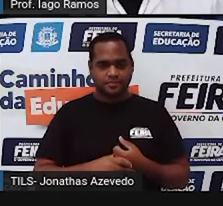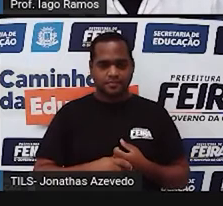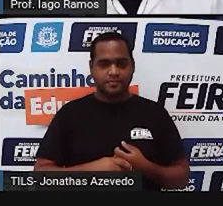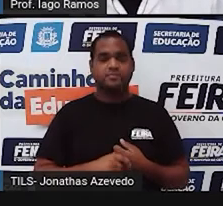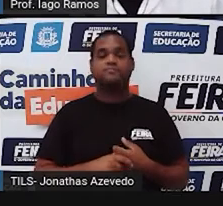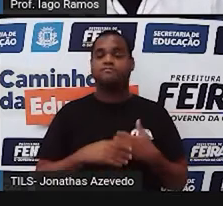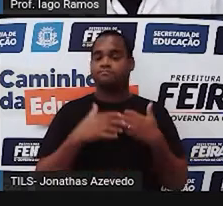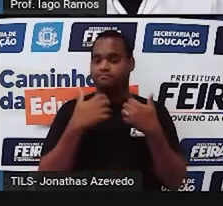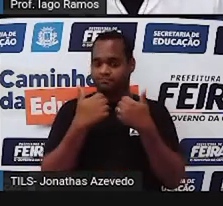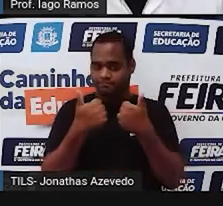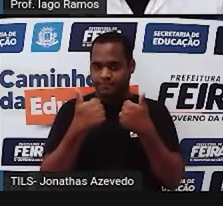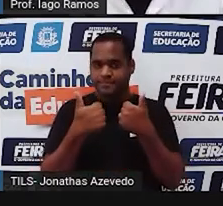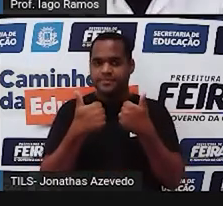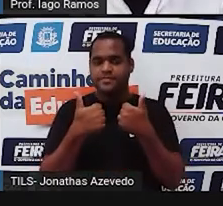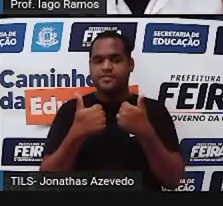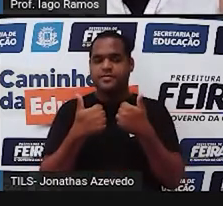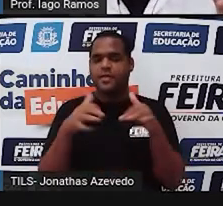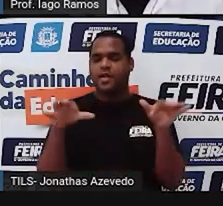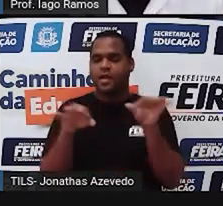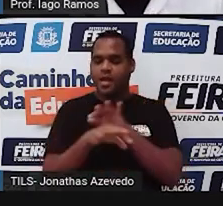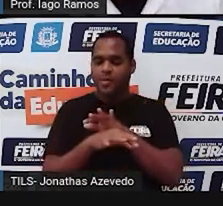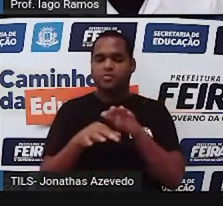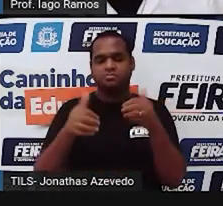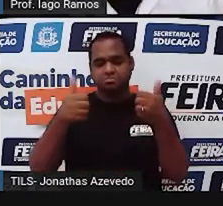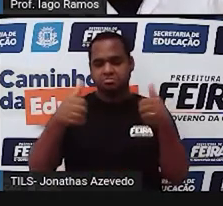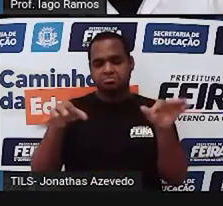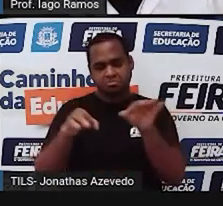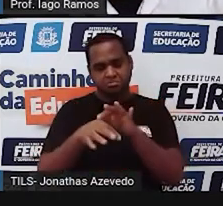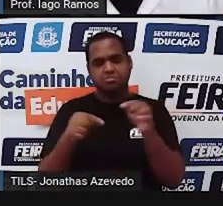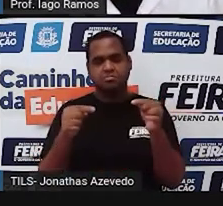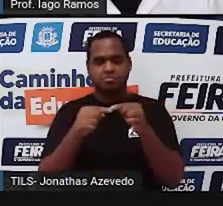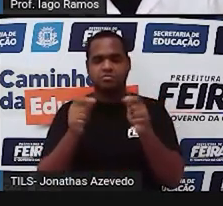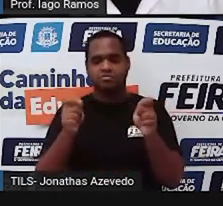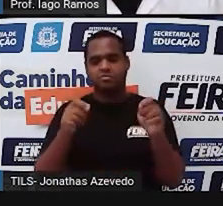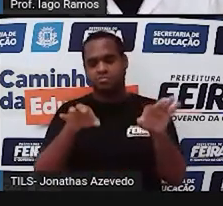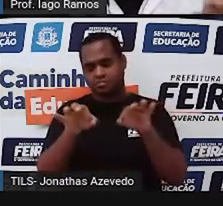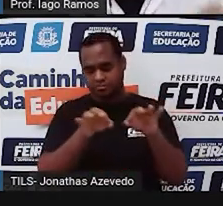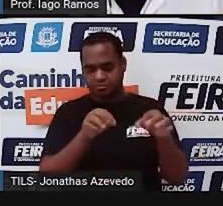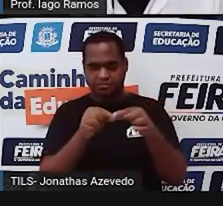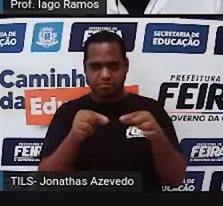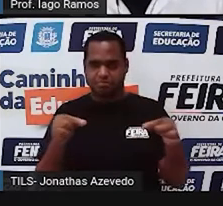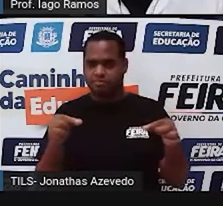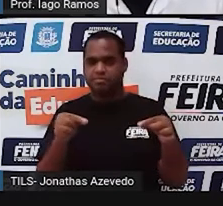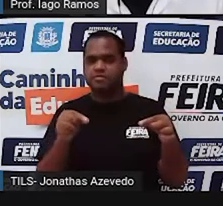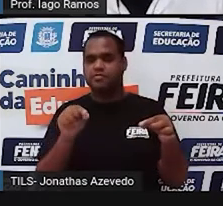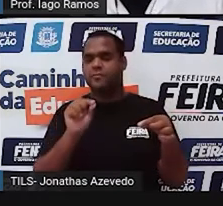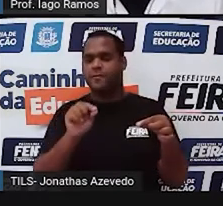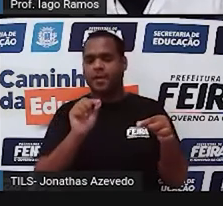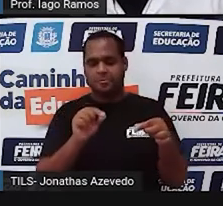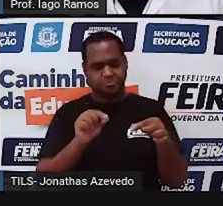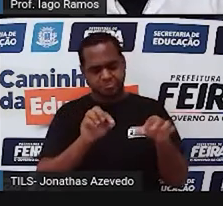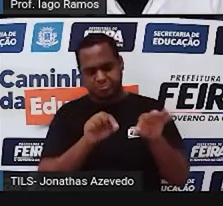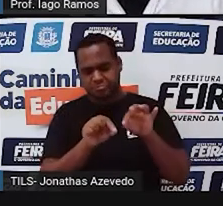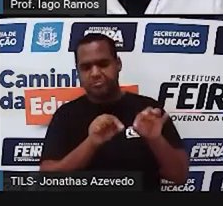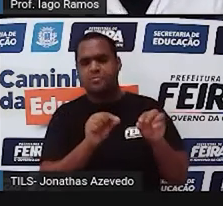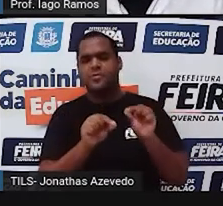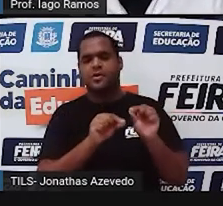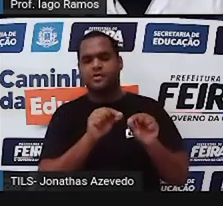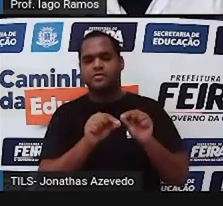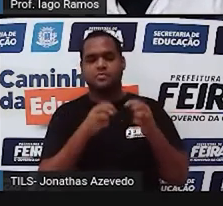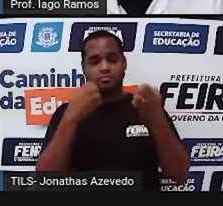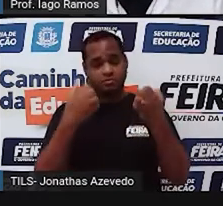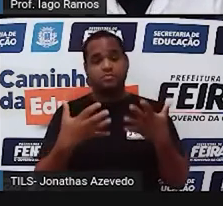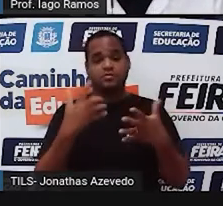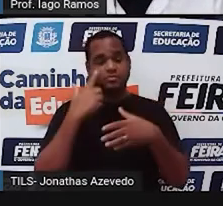Beleza. Acabou. A construção é essa, tá? E qual é essa construção? A construção